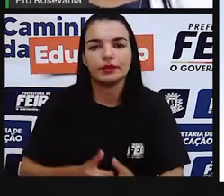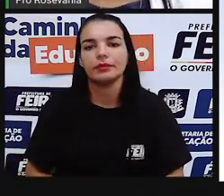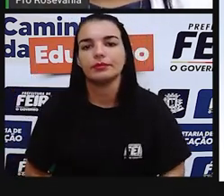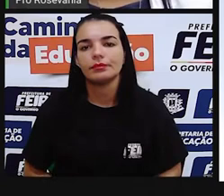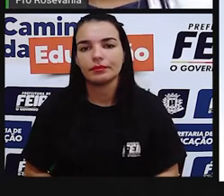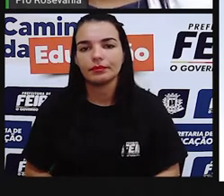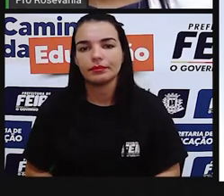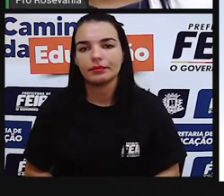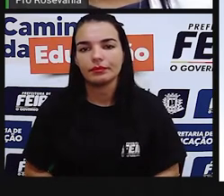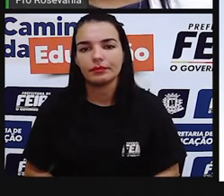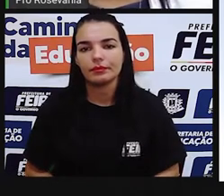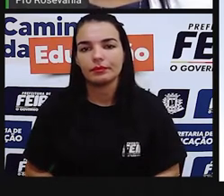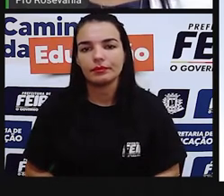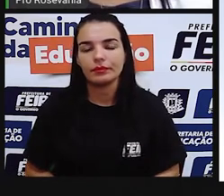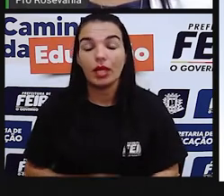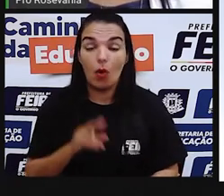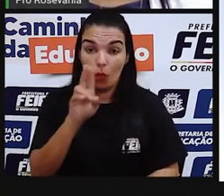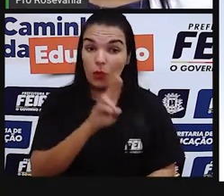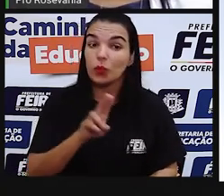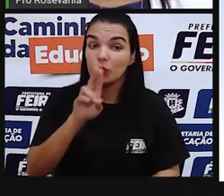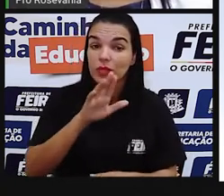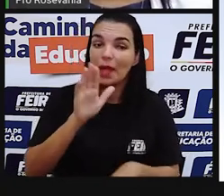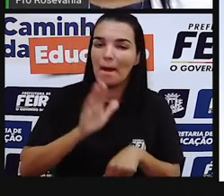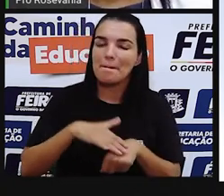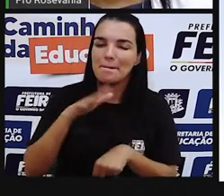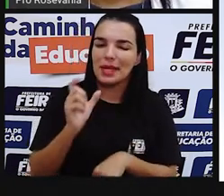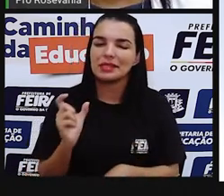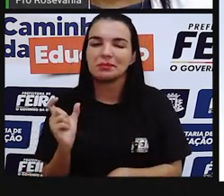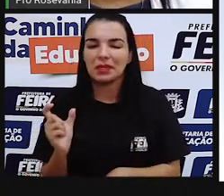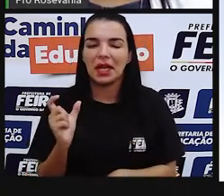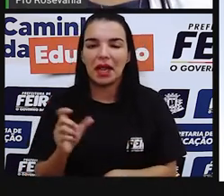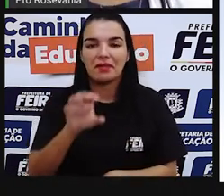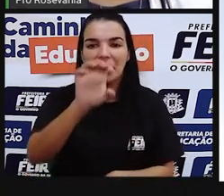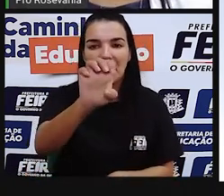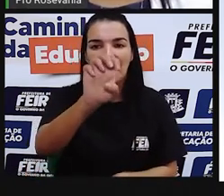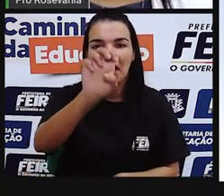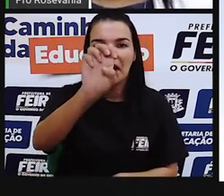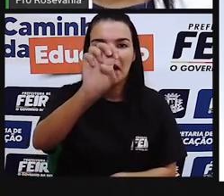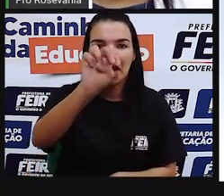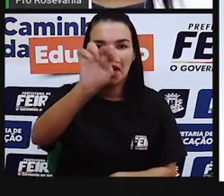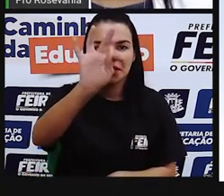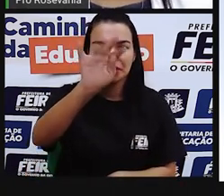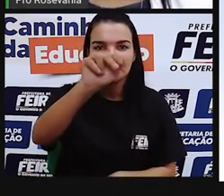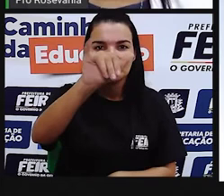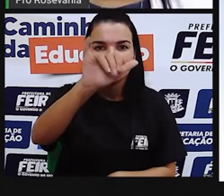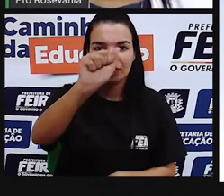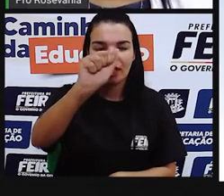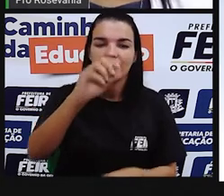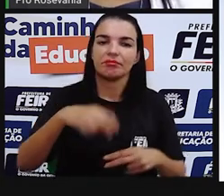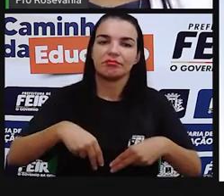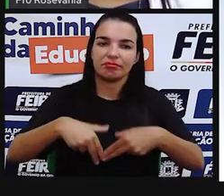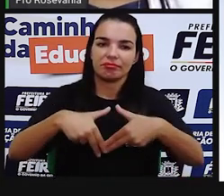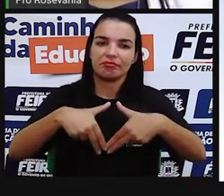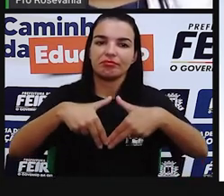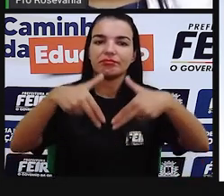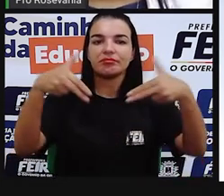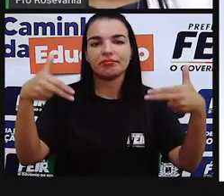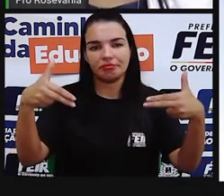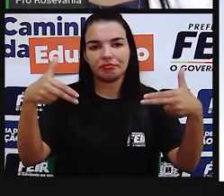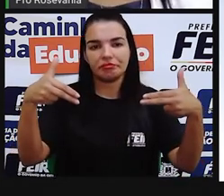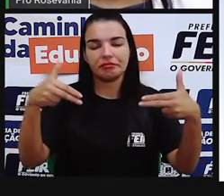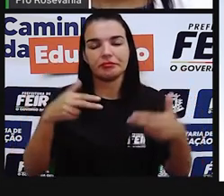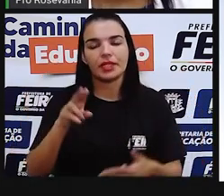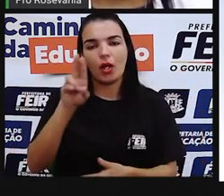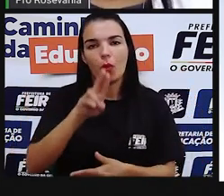usual agora, Até porque nós sabemos que pode se traçar, O ser humano não só existe a